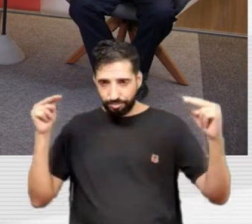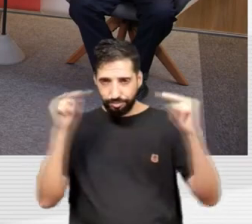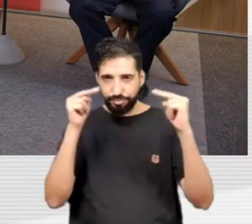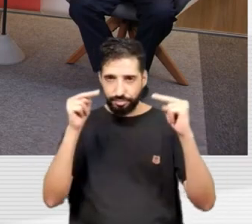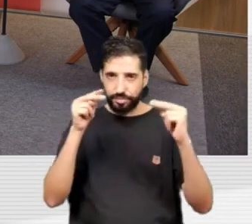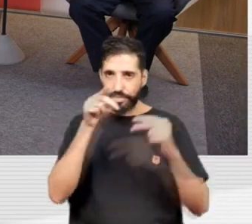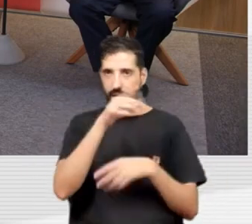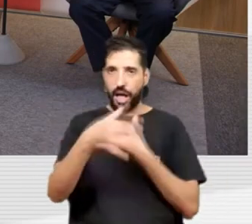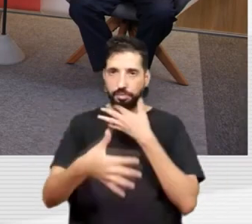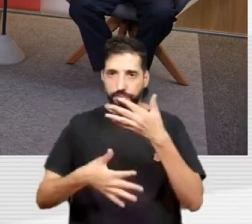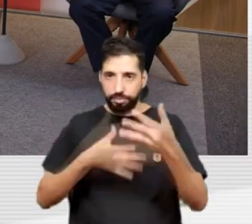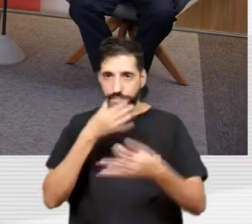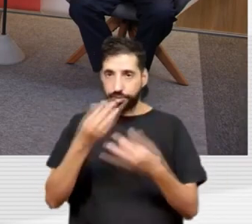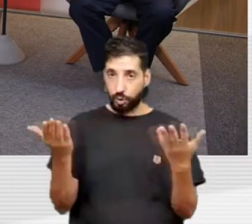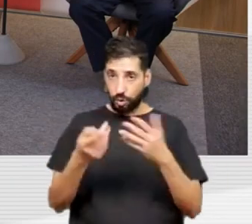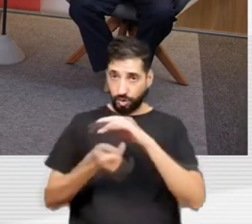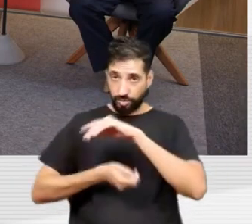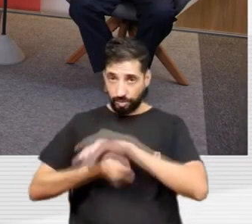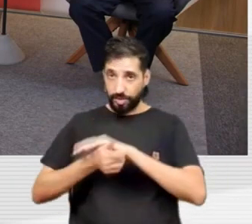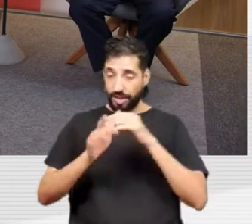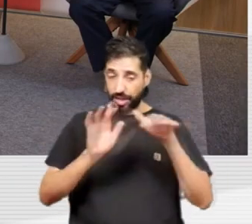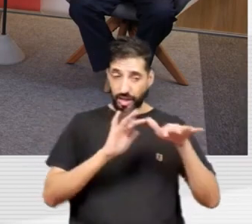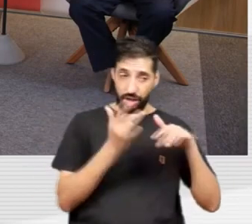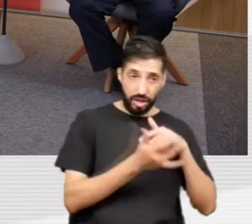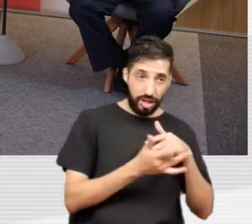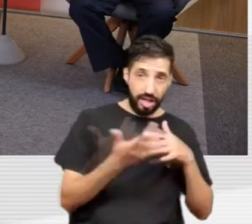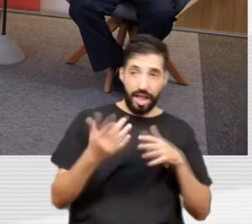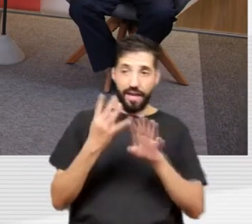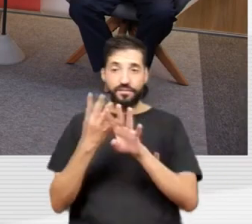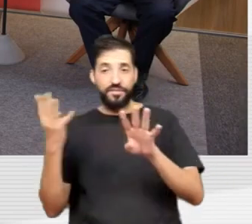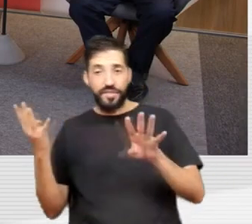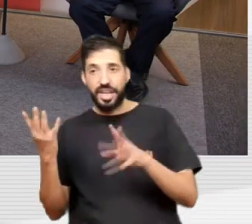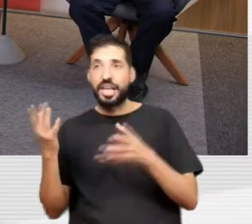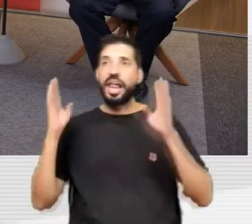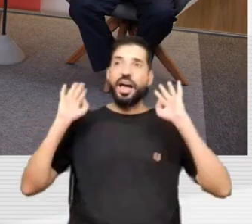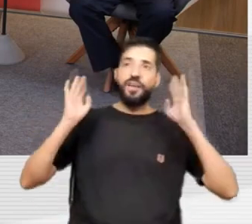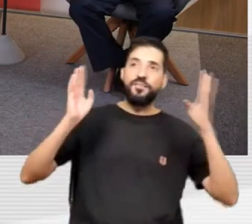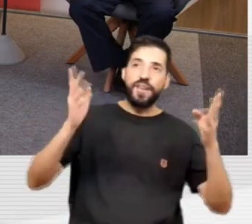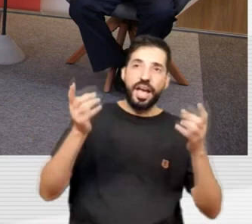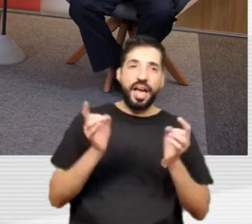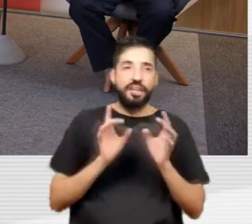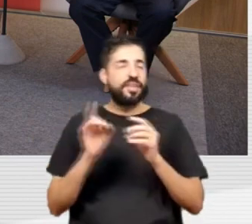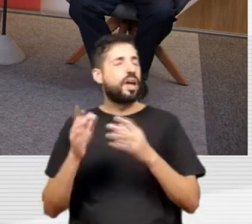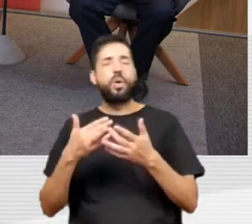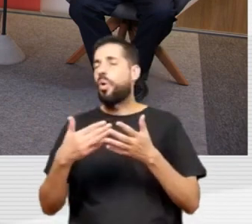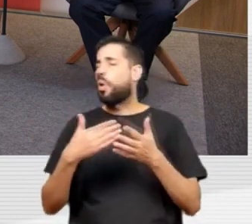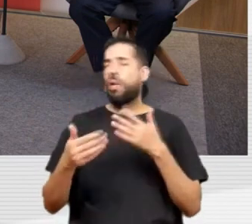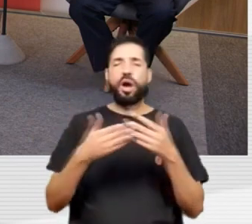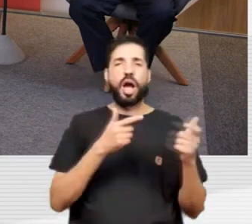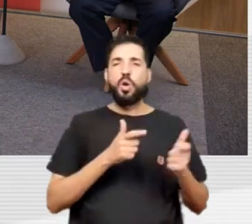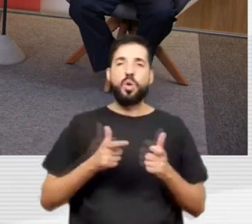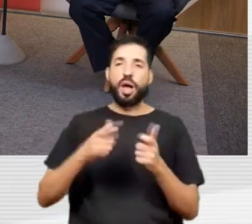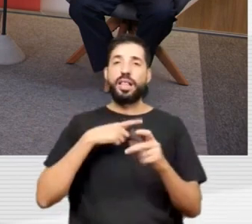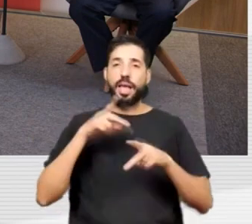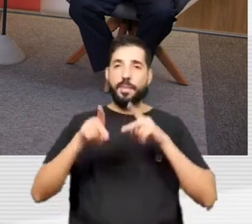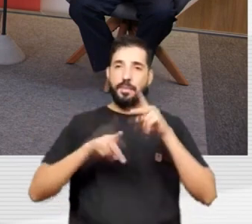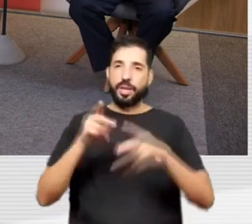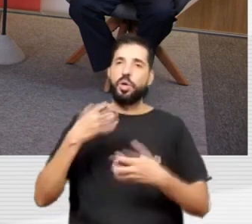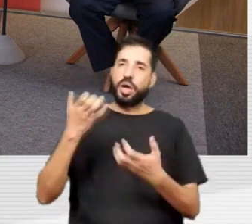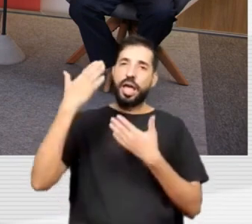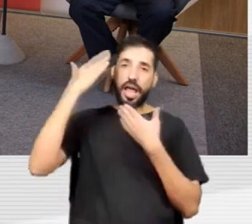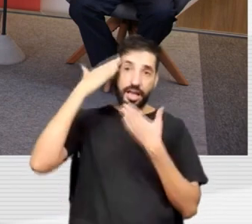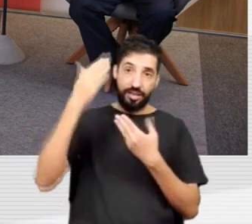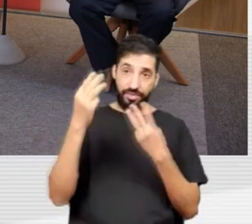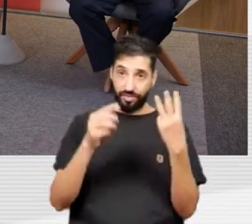aqui é para a rede social, mas é na fila do terminal, é na feira, é onde as pessoas estão. Eu quero agradecer muitíssimo vocês três